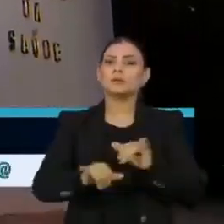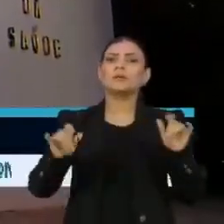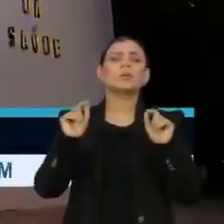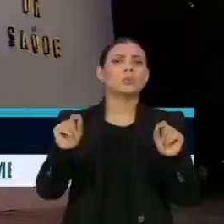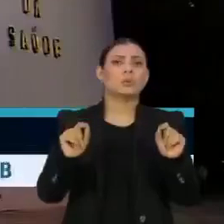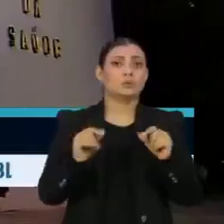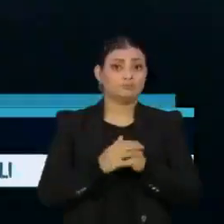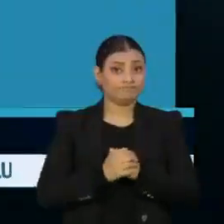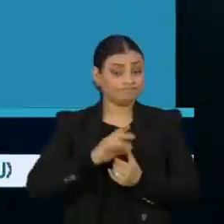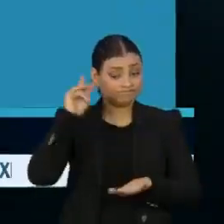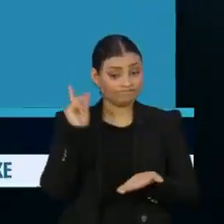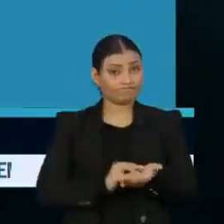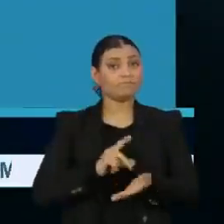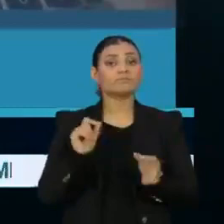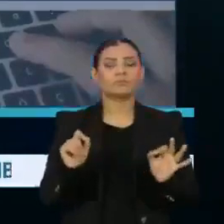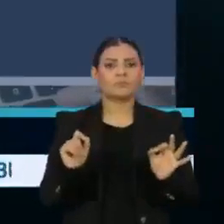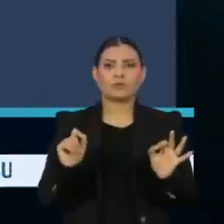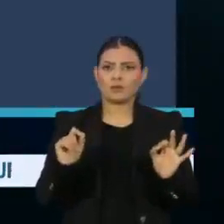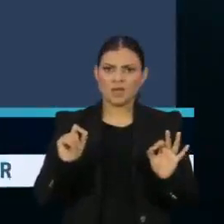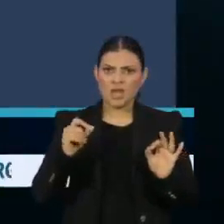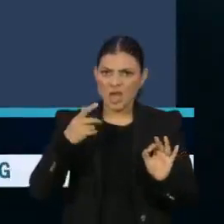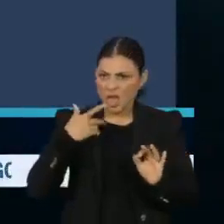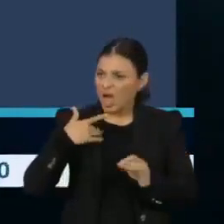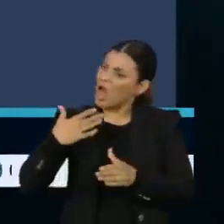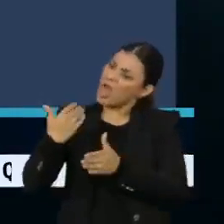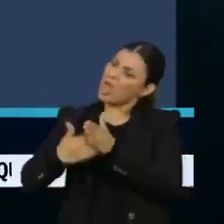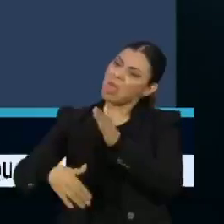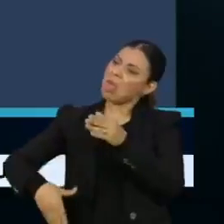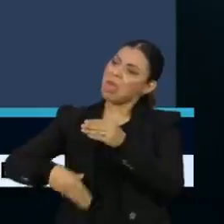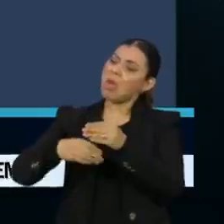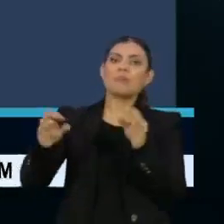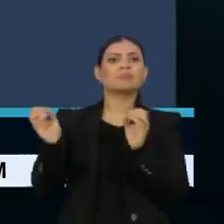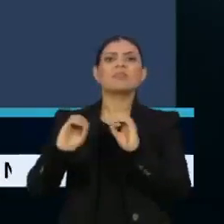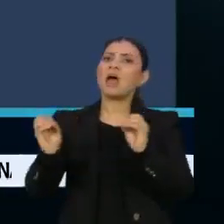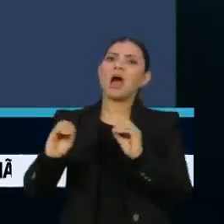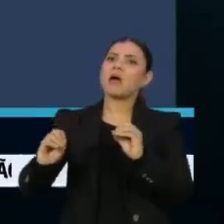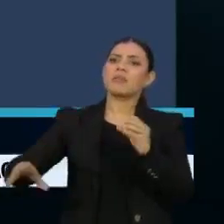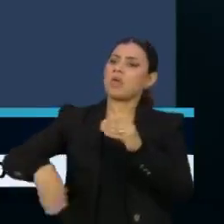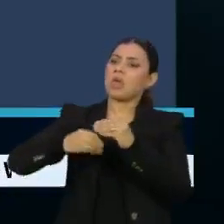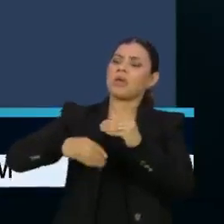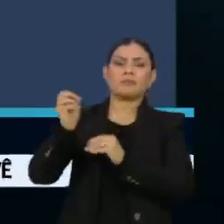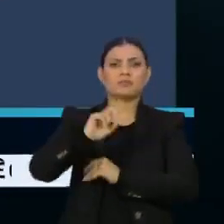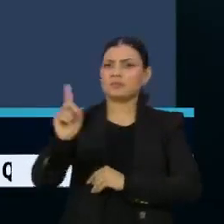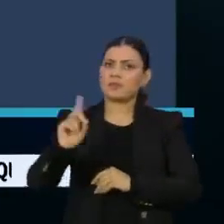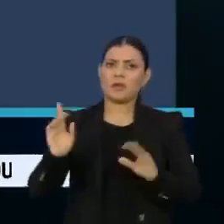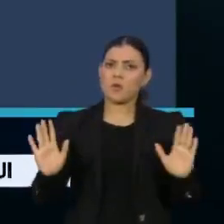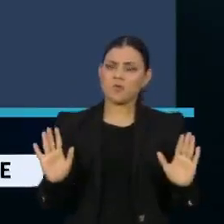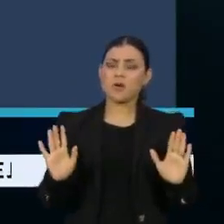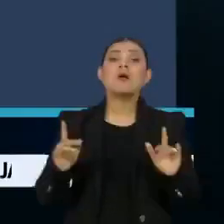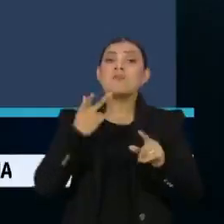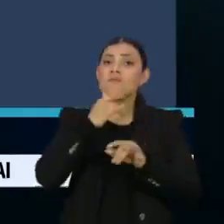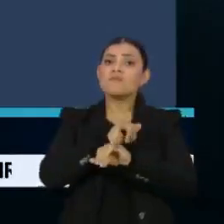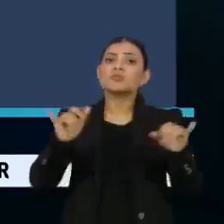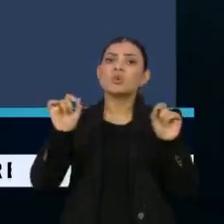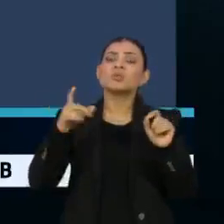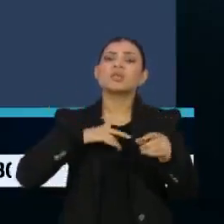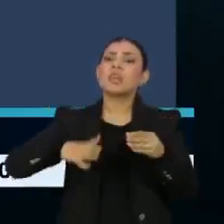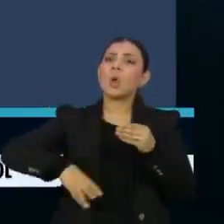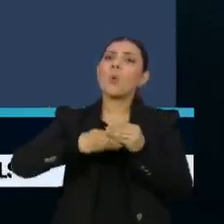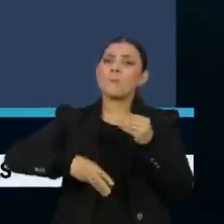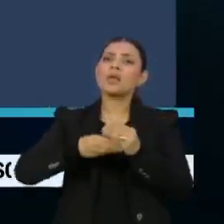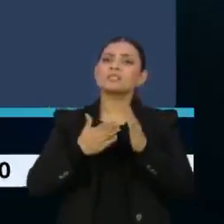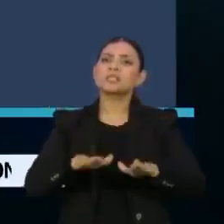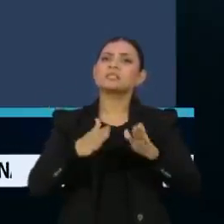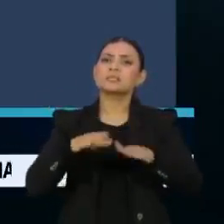seguida, afirmando que não descontou as doses excedentes que São Paulo retirou no envio previsto e que há uma compensação